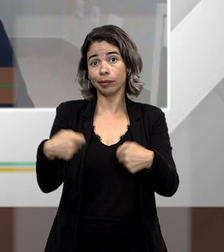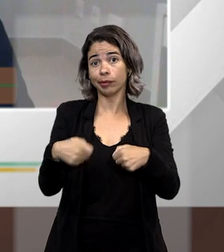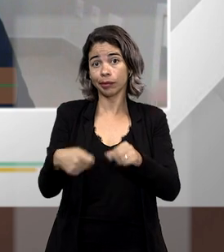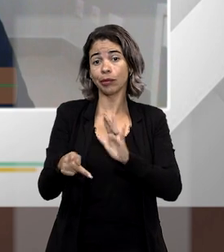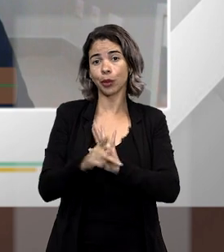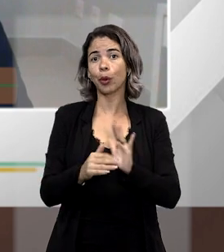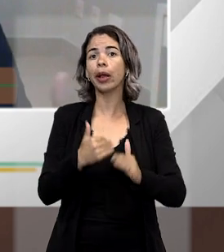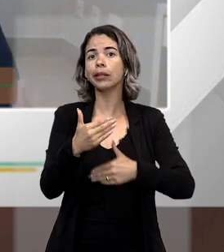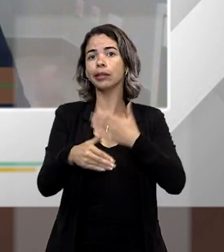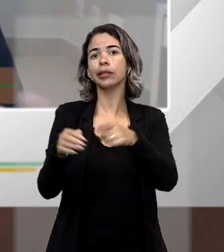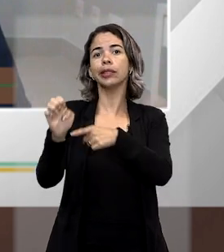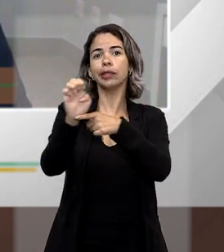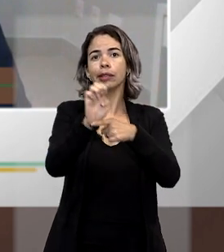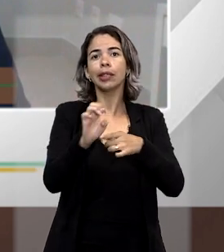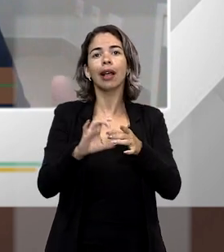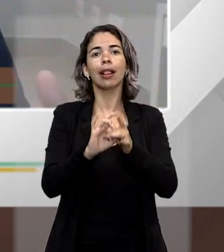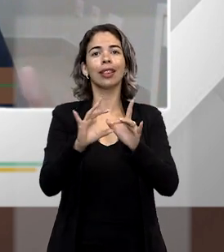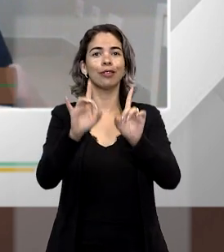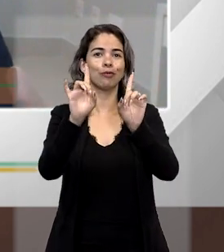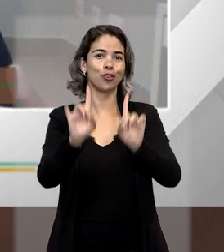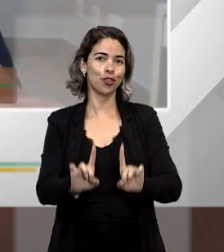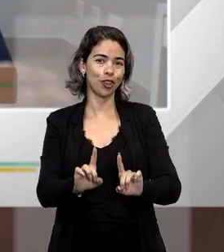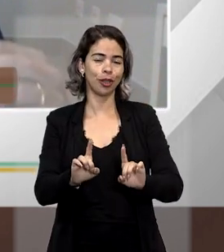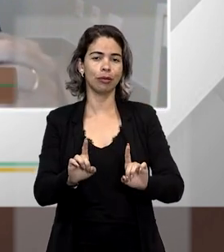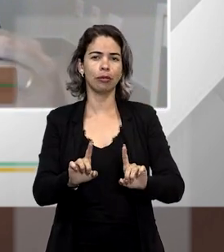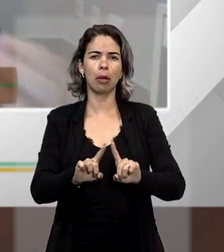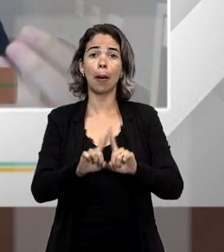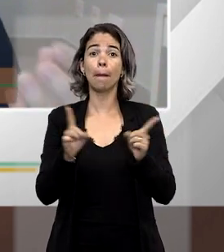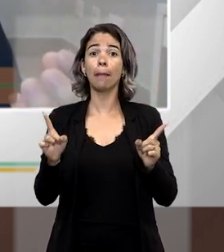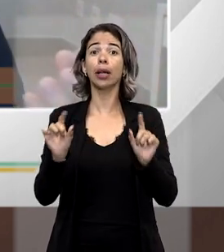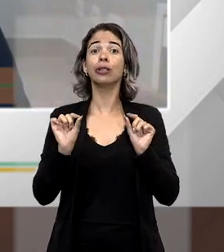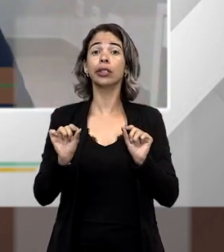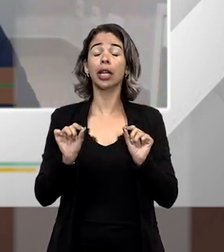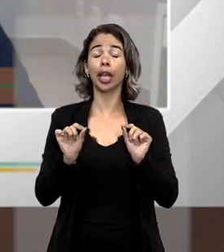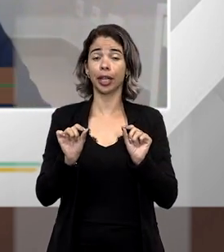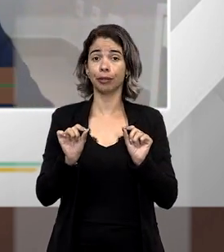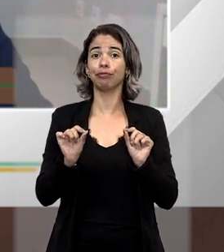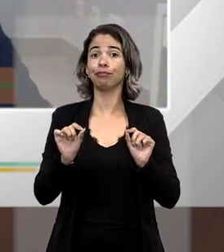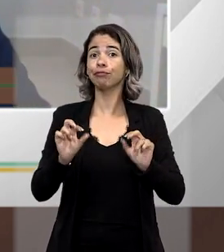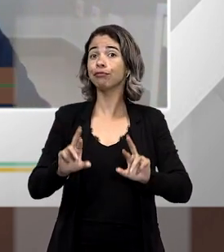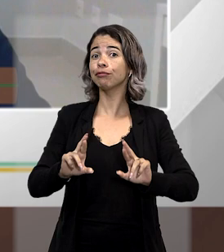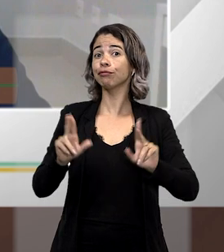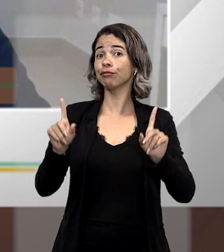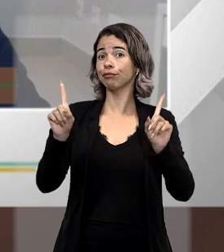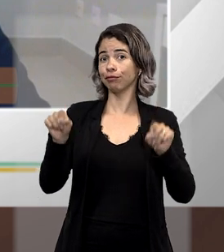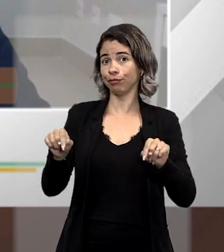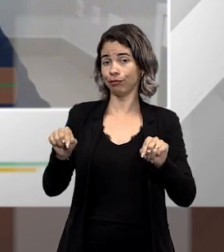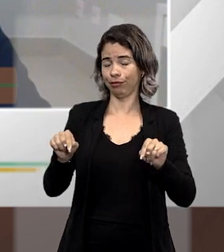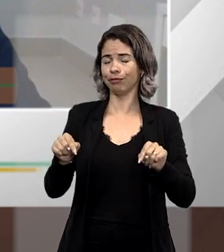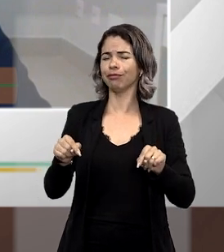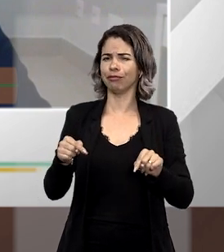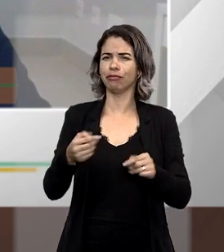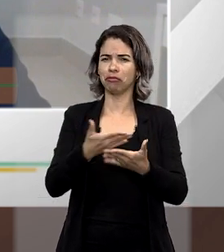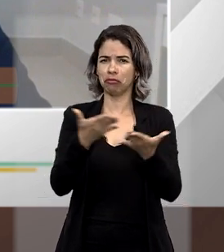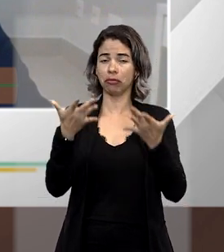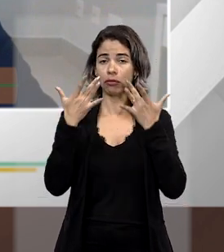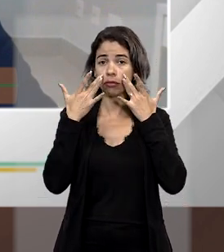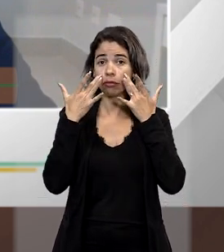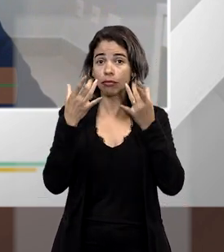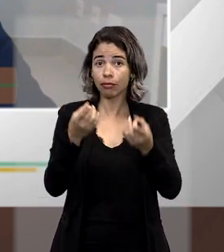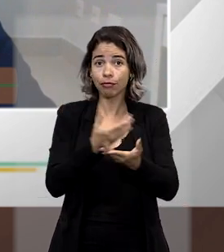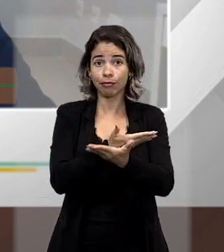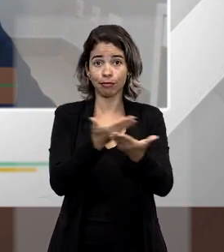jurídico necessário para o desenvolvimento do Estado Democrático de Direito. Algo que é curioso é que, e eu gosto de chamar a atenção